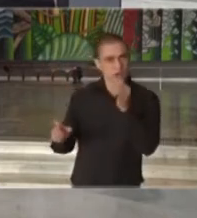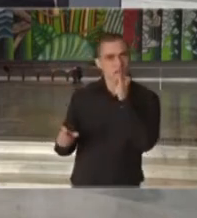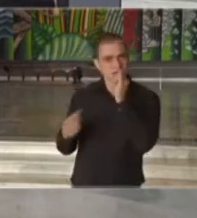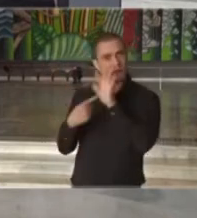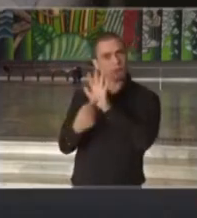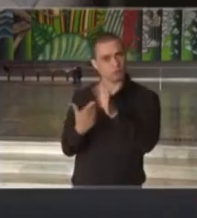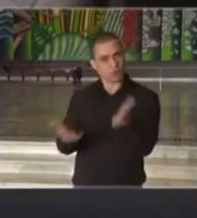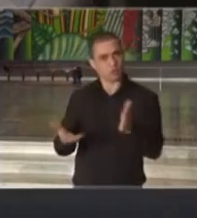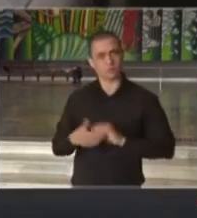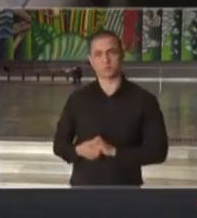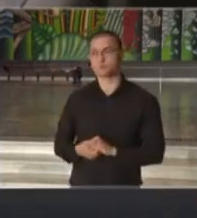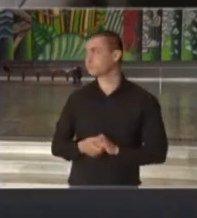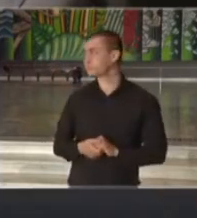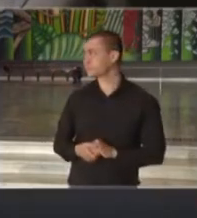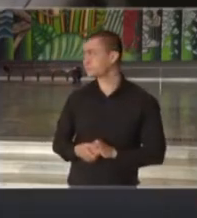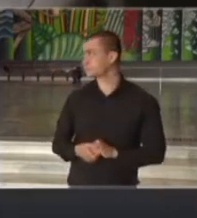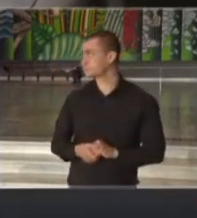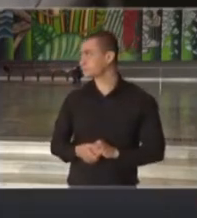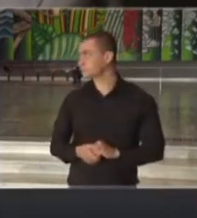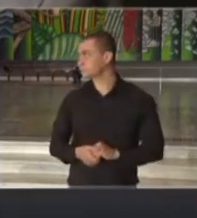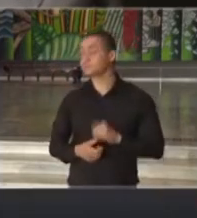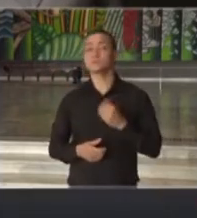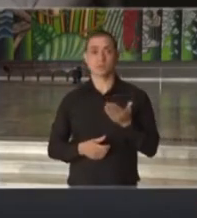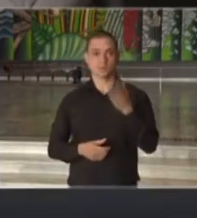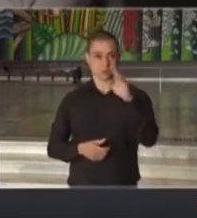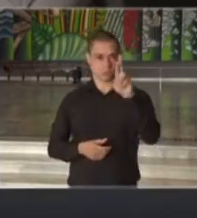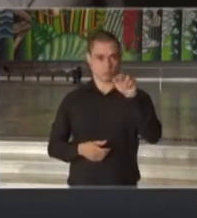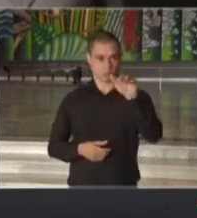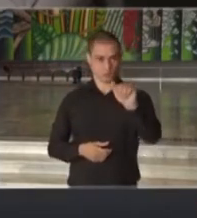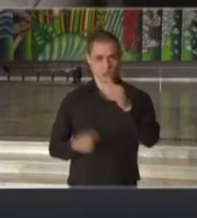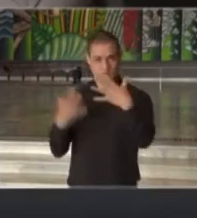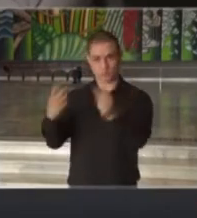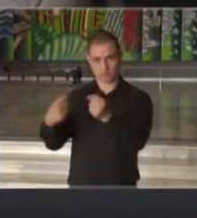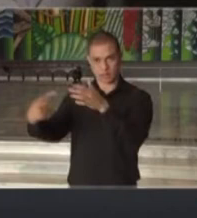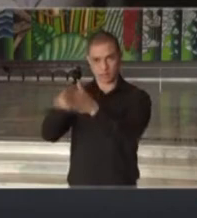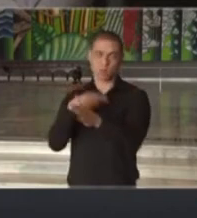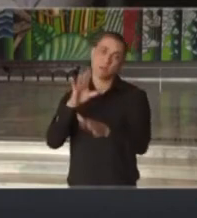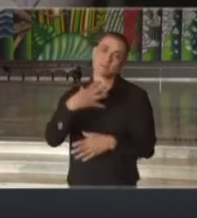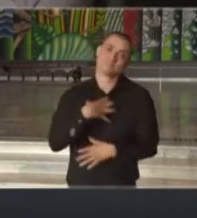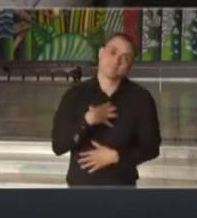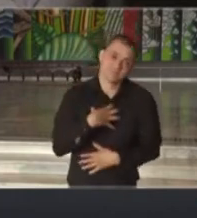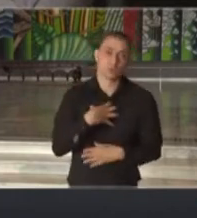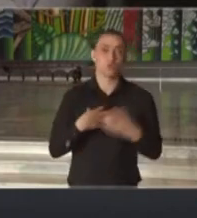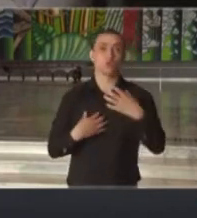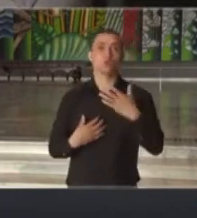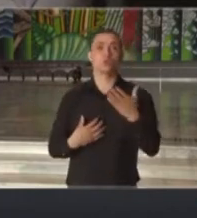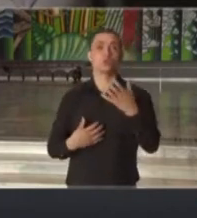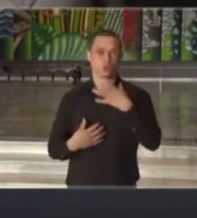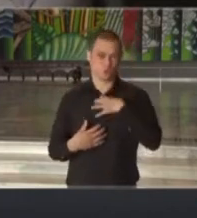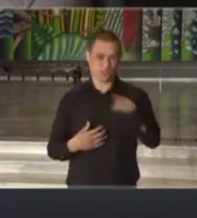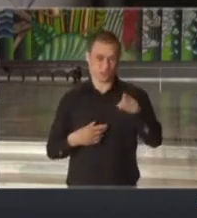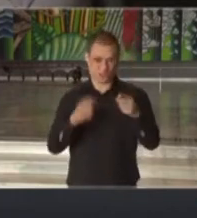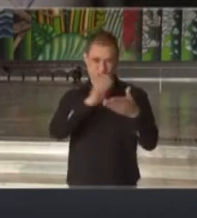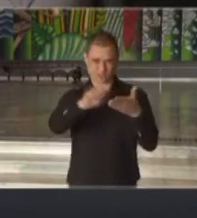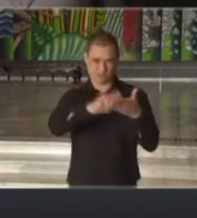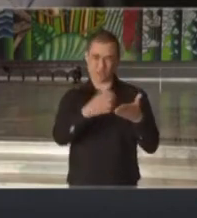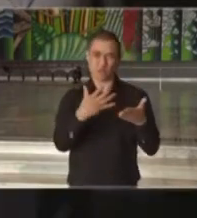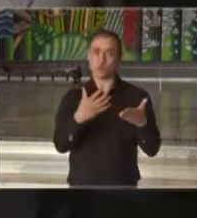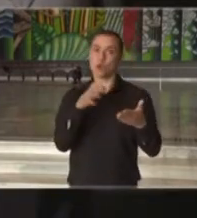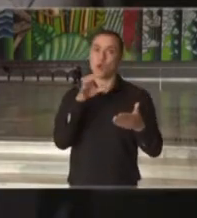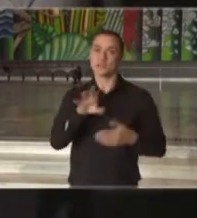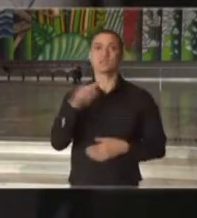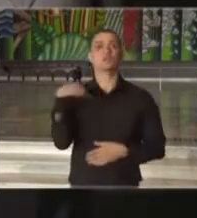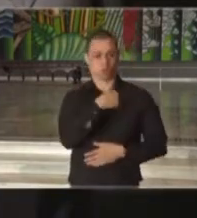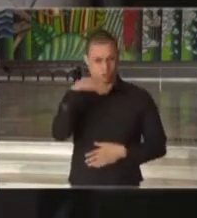exemplo? Bruno, aceito a sua pergunta, mas lamento também na forma que você a colocou. Nós aqui